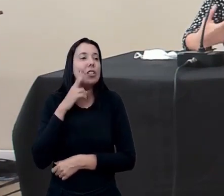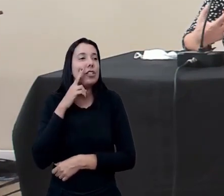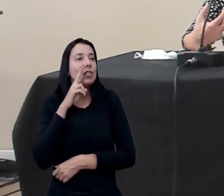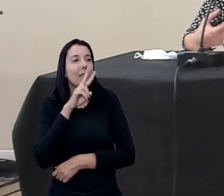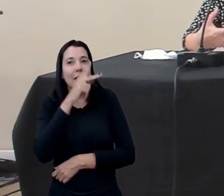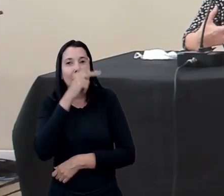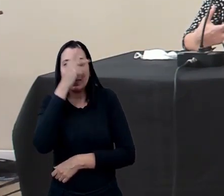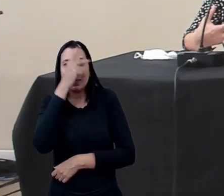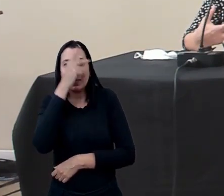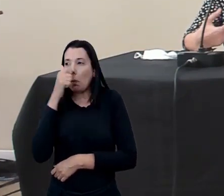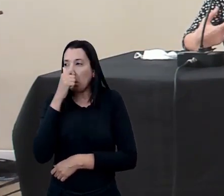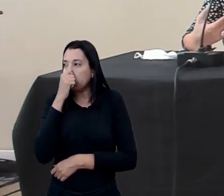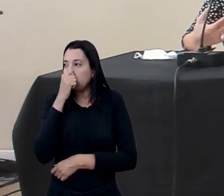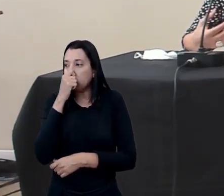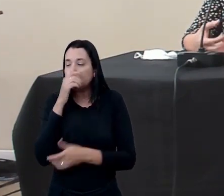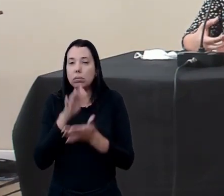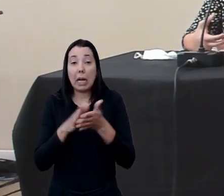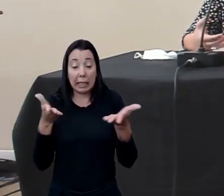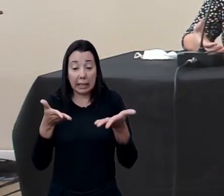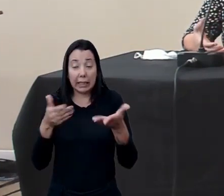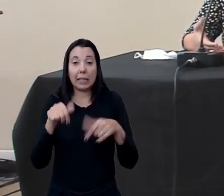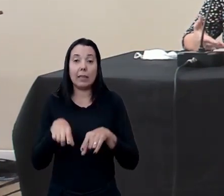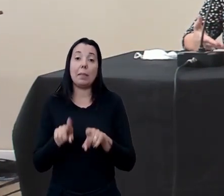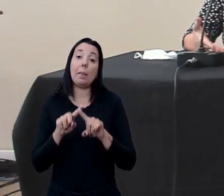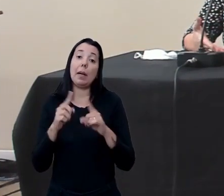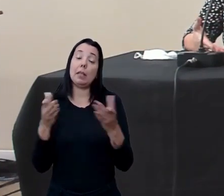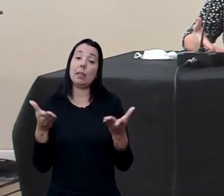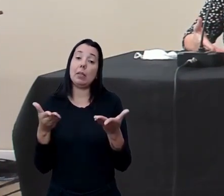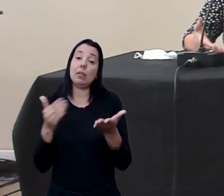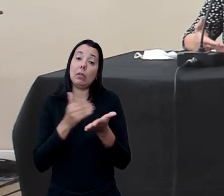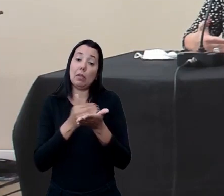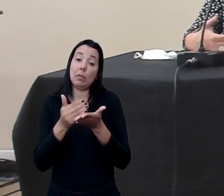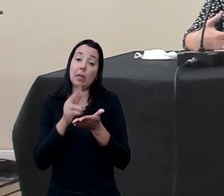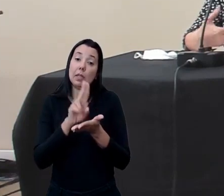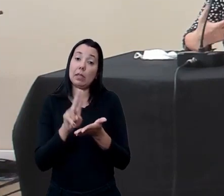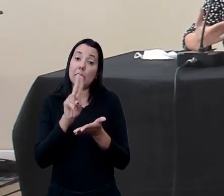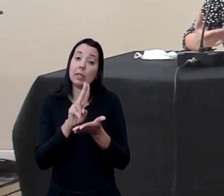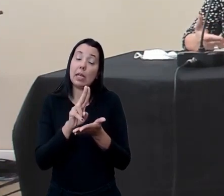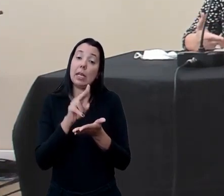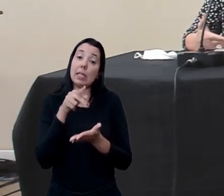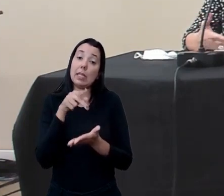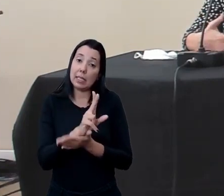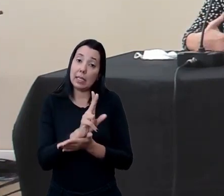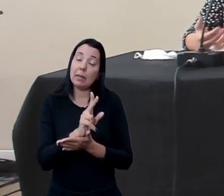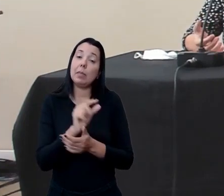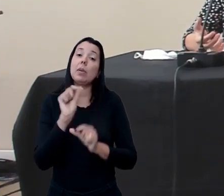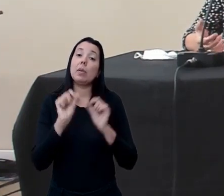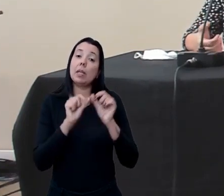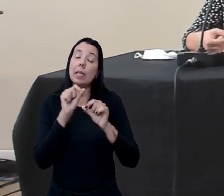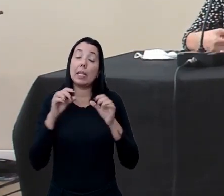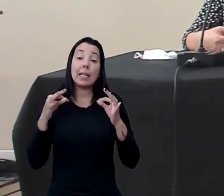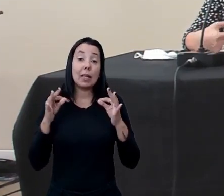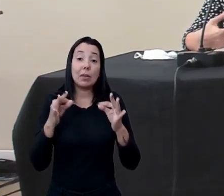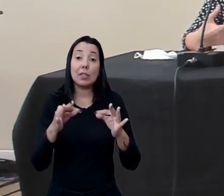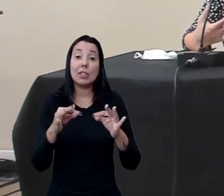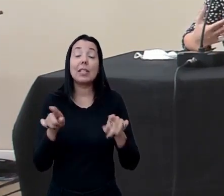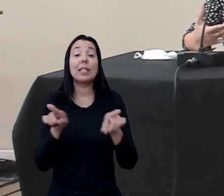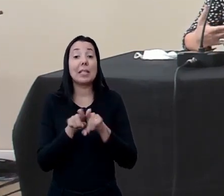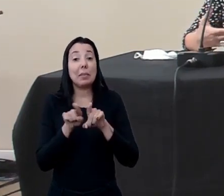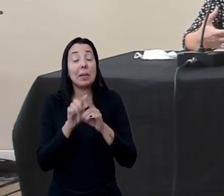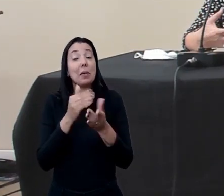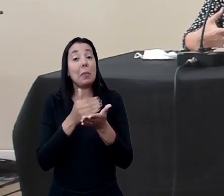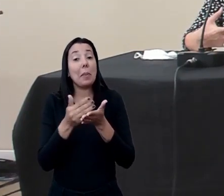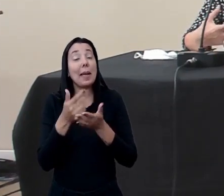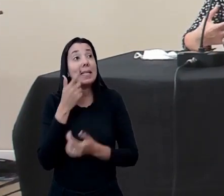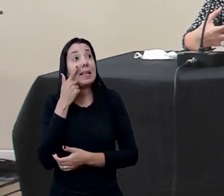jardins cheios mas também nesse momento onde a gente começa a usar cada vez mais essas ferramentas a gente também começa